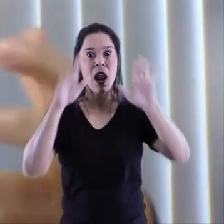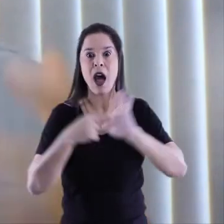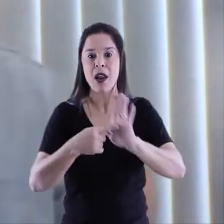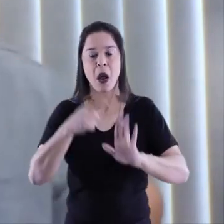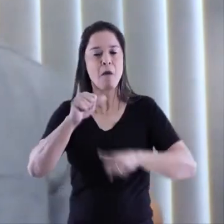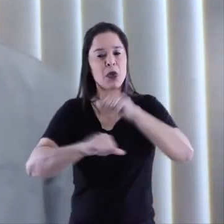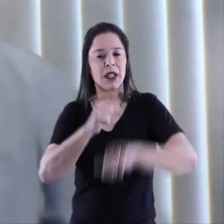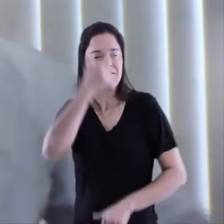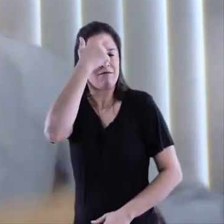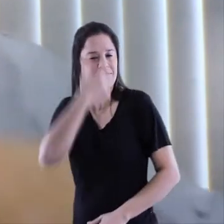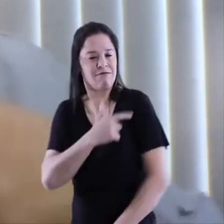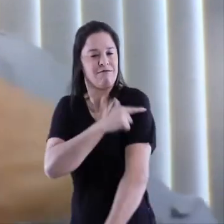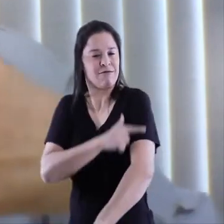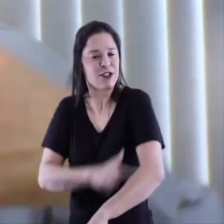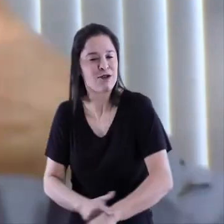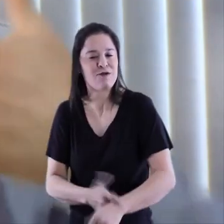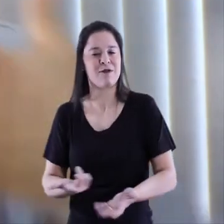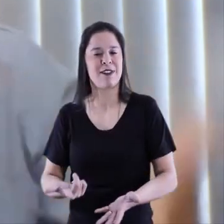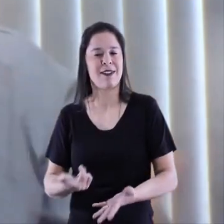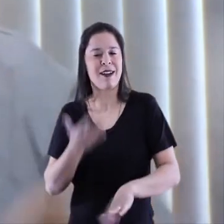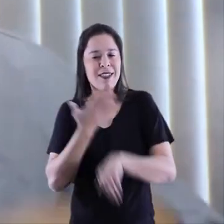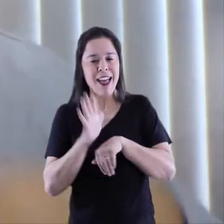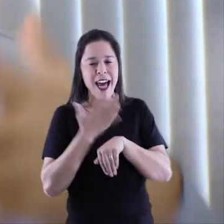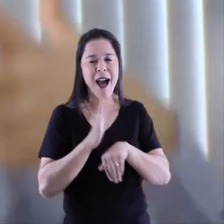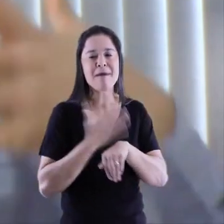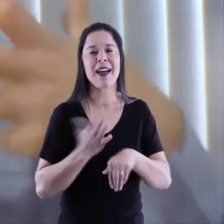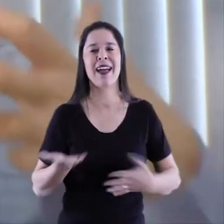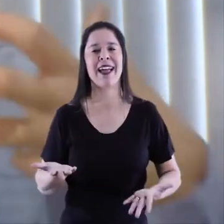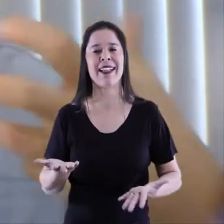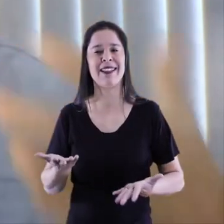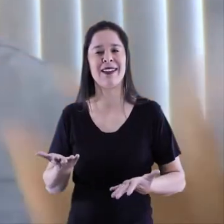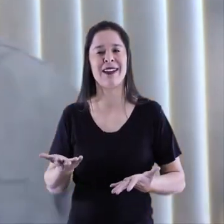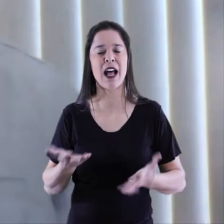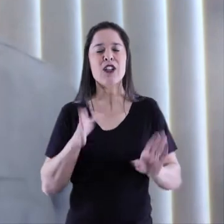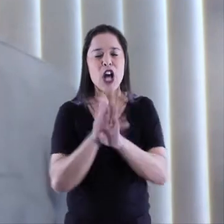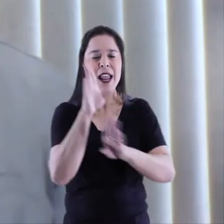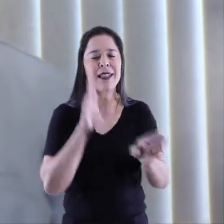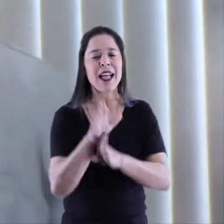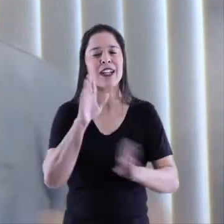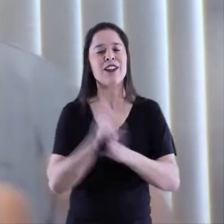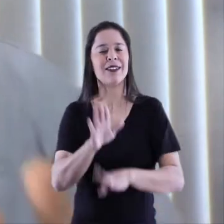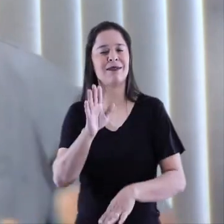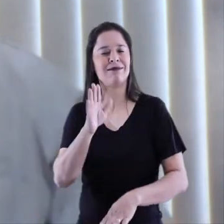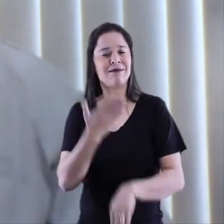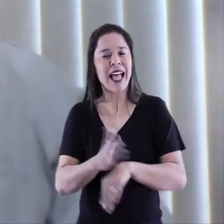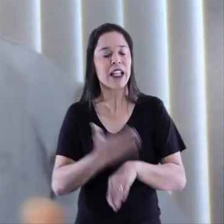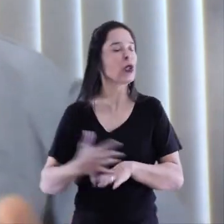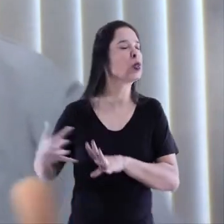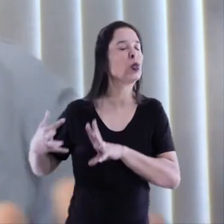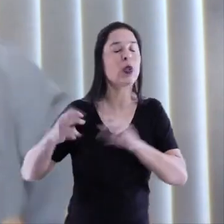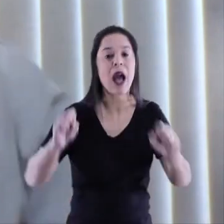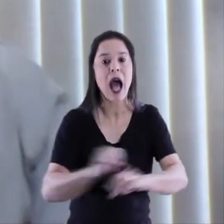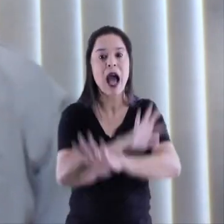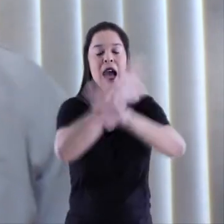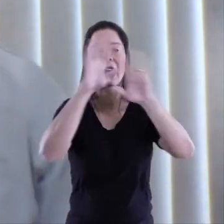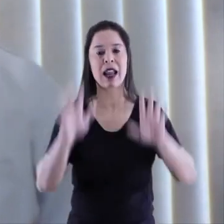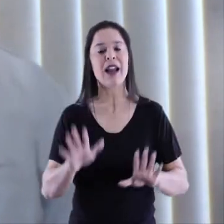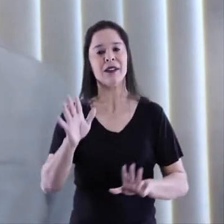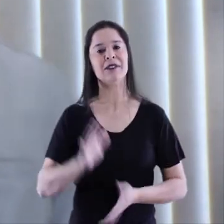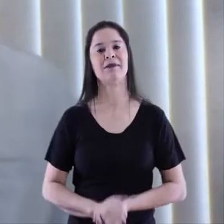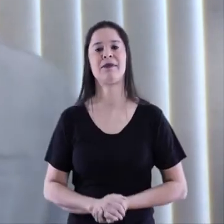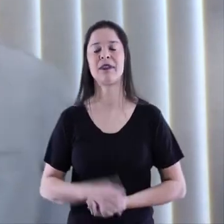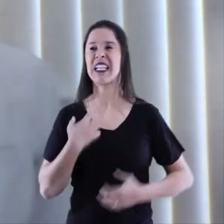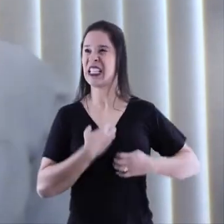mudança de postura, a mudança de treinamento, as orientações técnicas. Está muito claro as angústias instaladas dos nossos